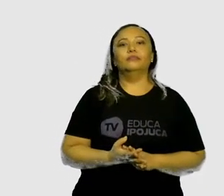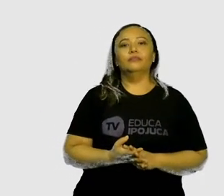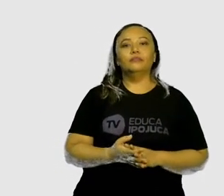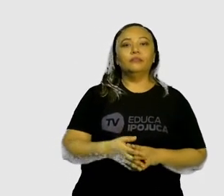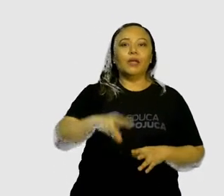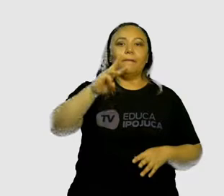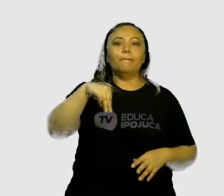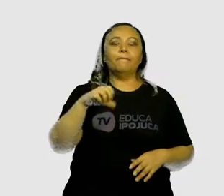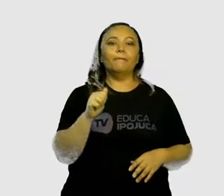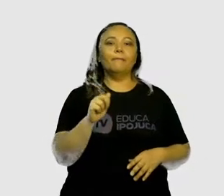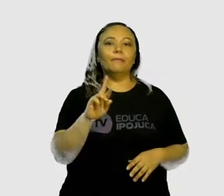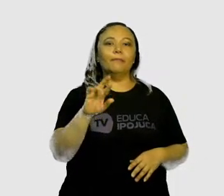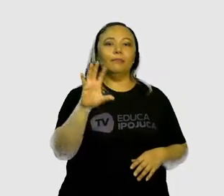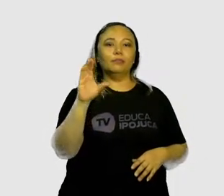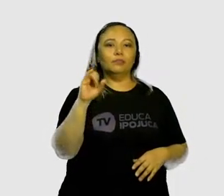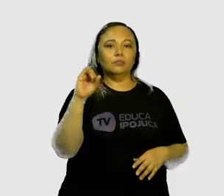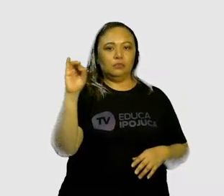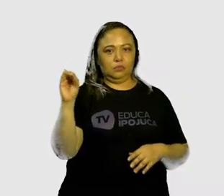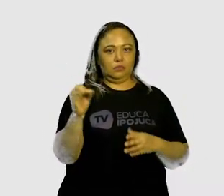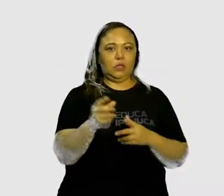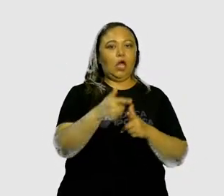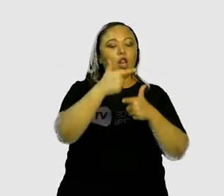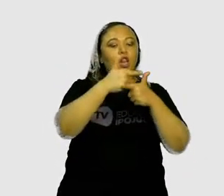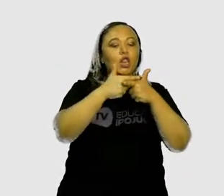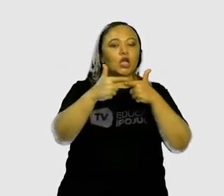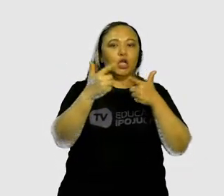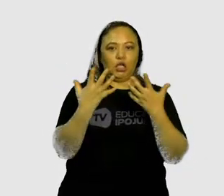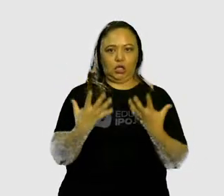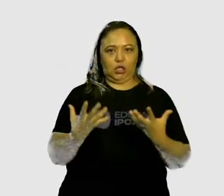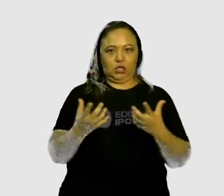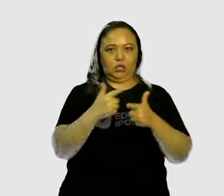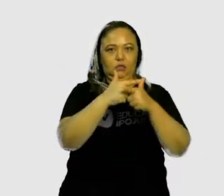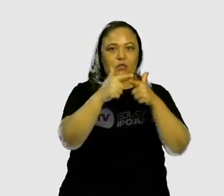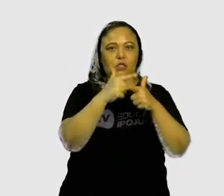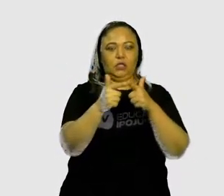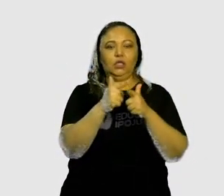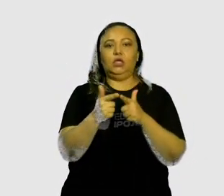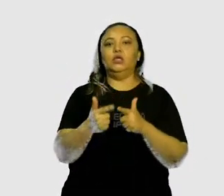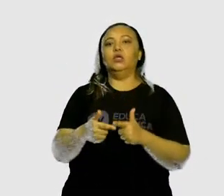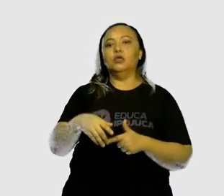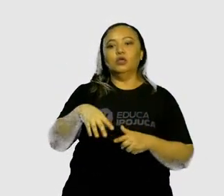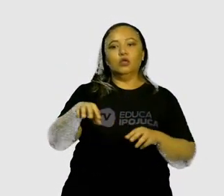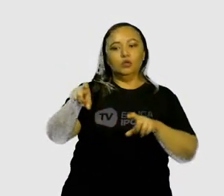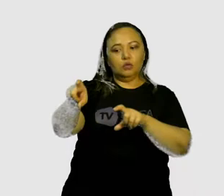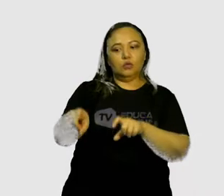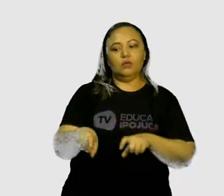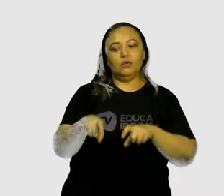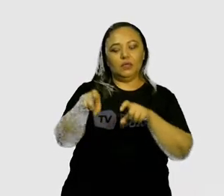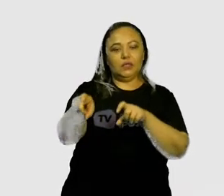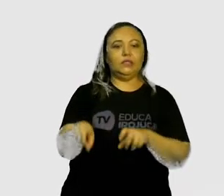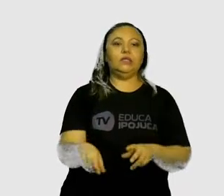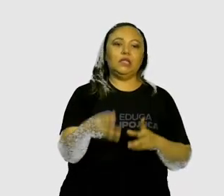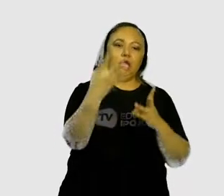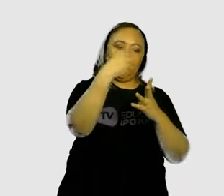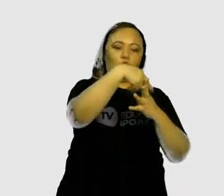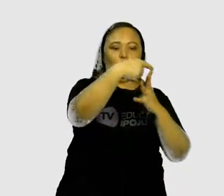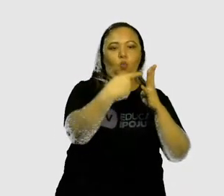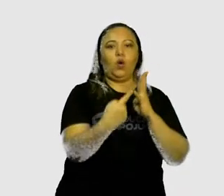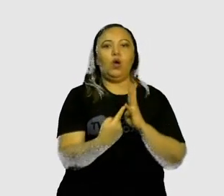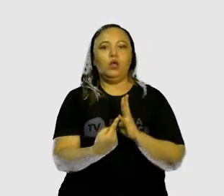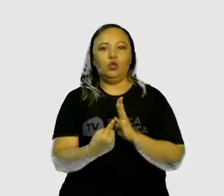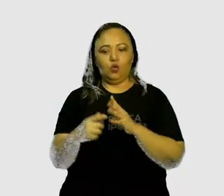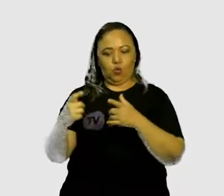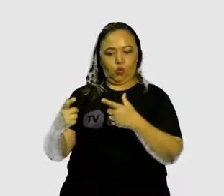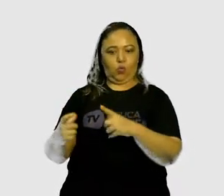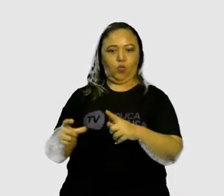Márcio resolveu dividir sua fazenda em quatro lotes para cultivar quatro frutas diferentes cujas